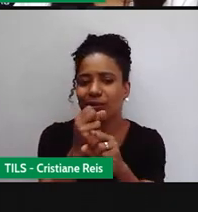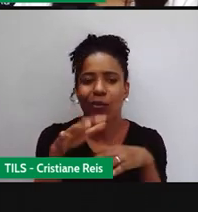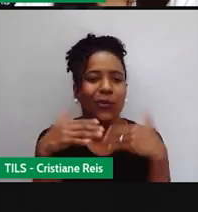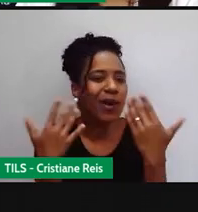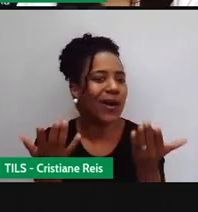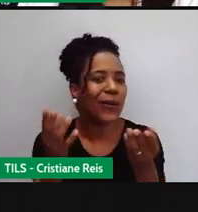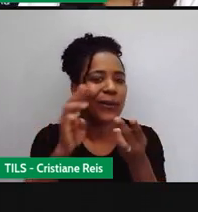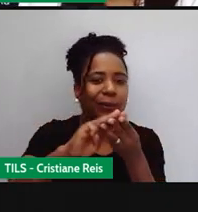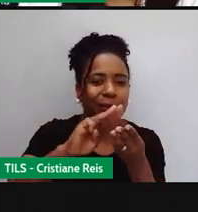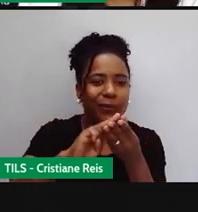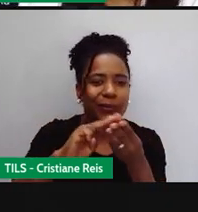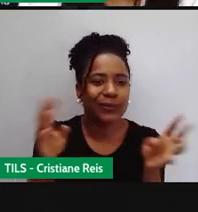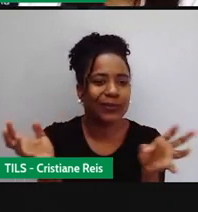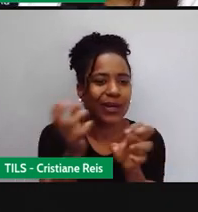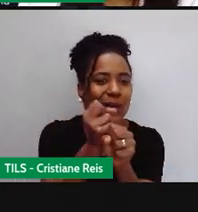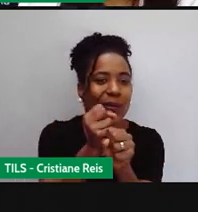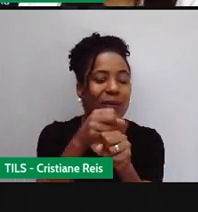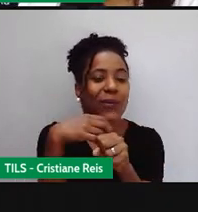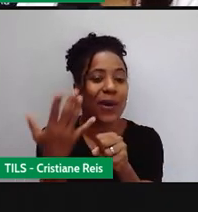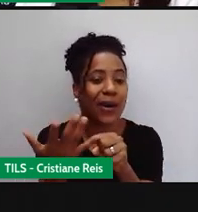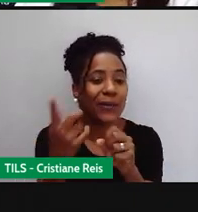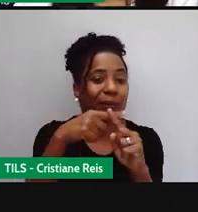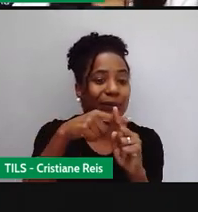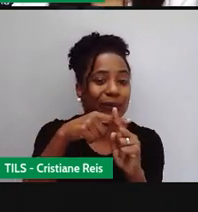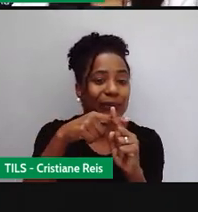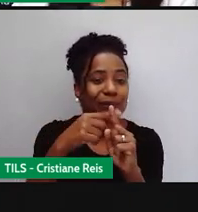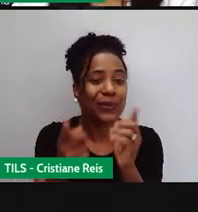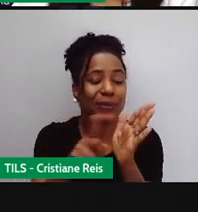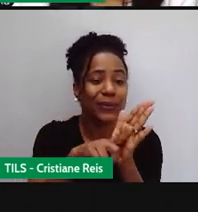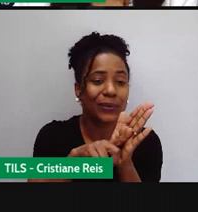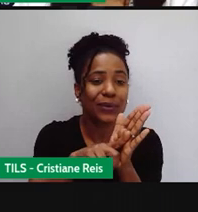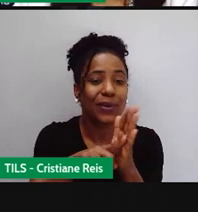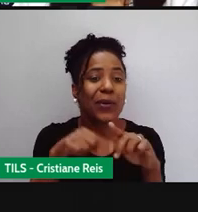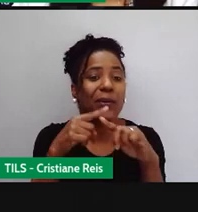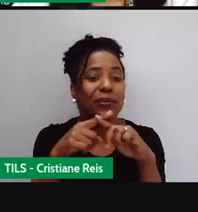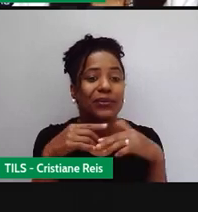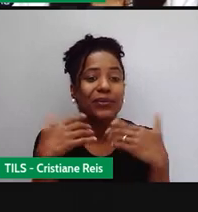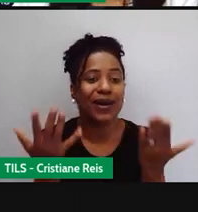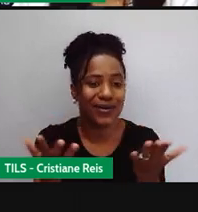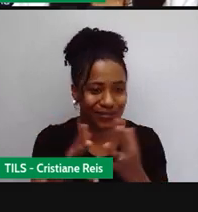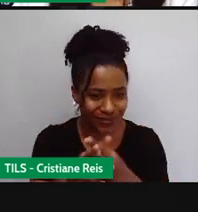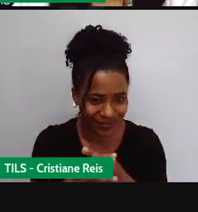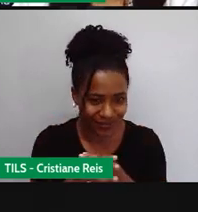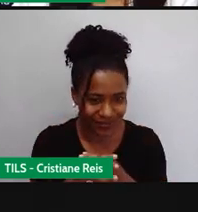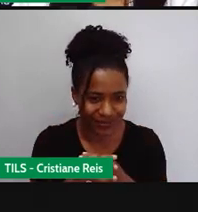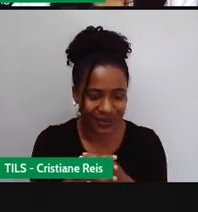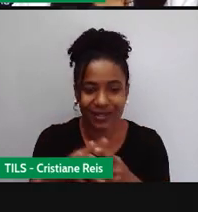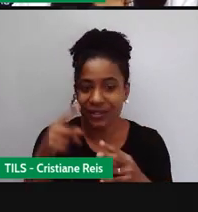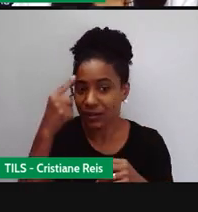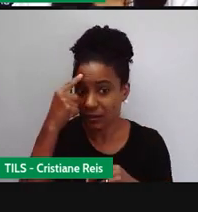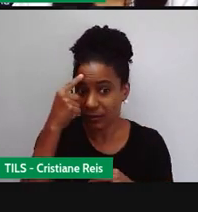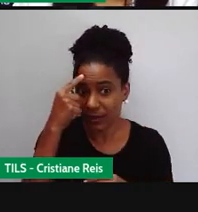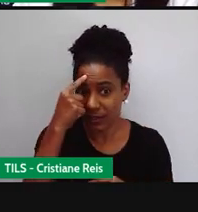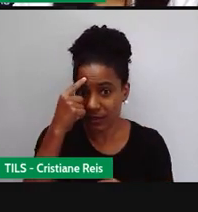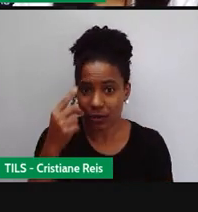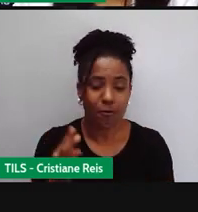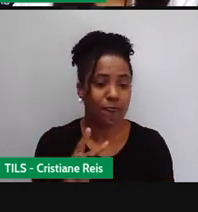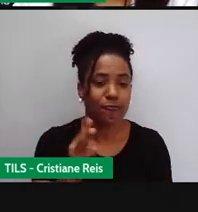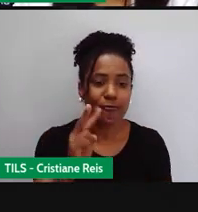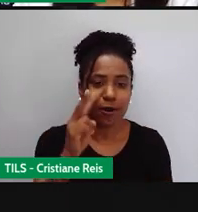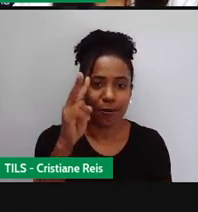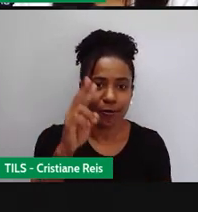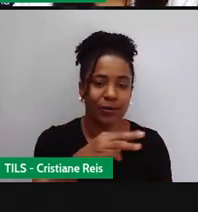operação que eu vou precisar fazer para chegar ao resultado. E quando a gente pensa os valores já estão aí,